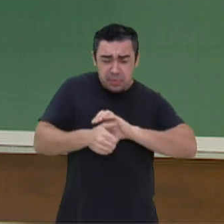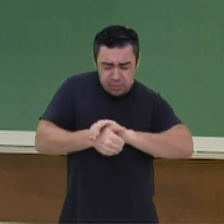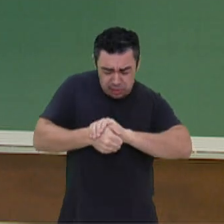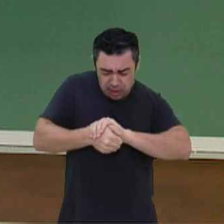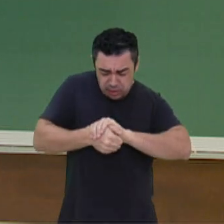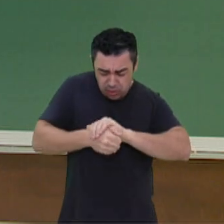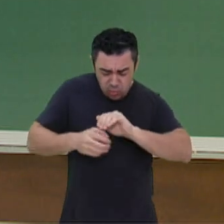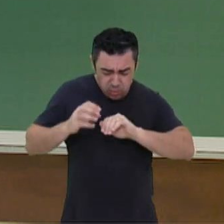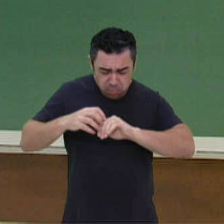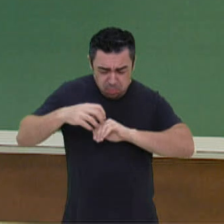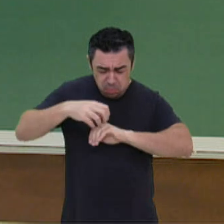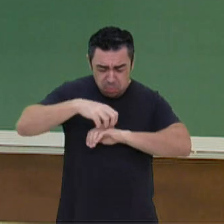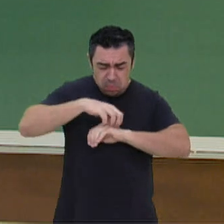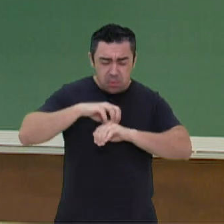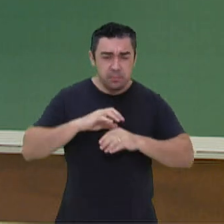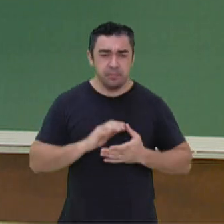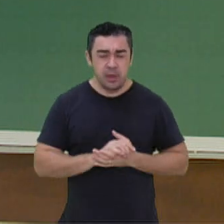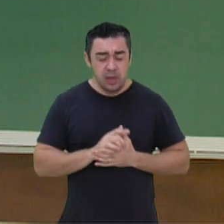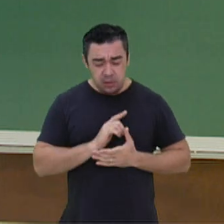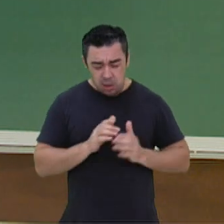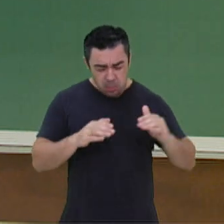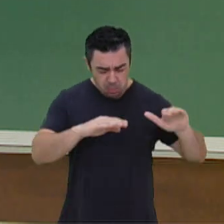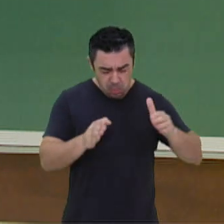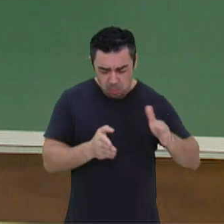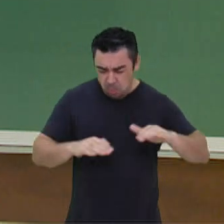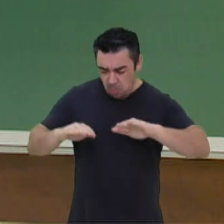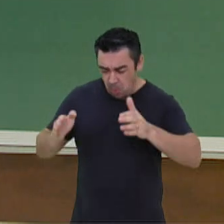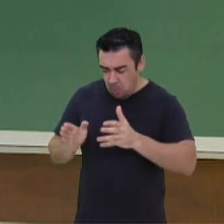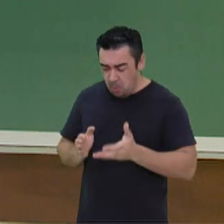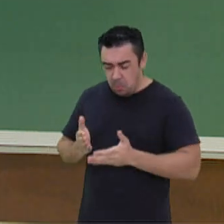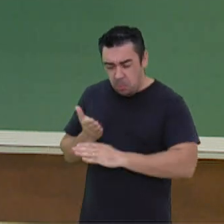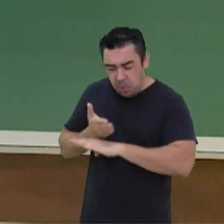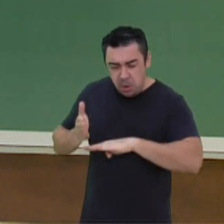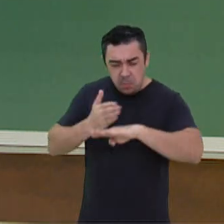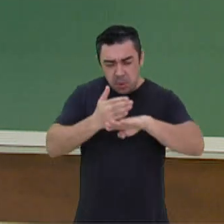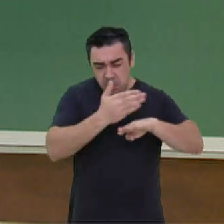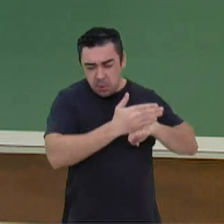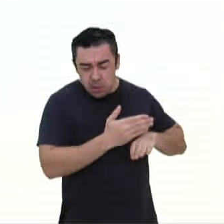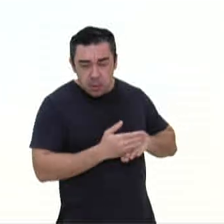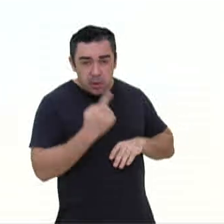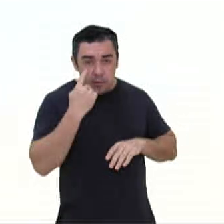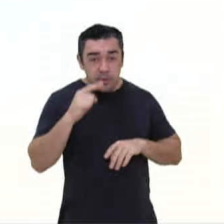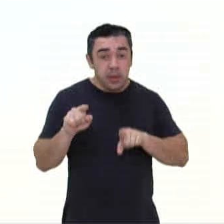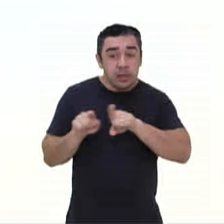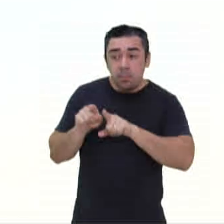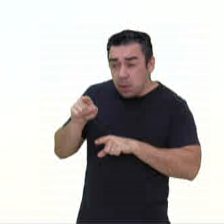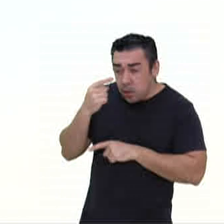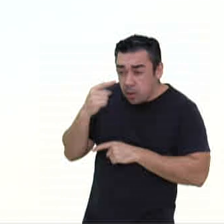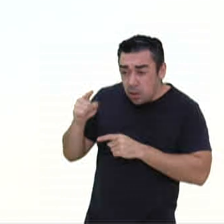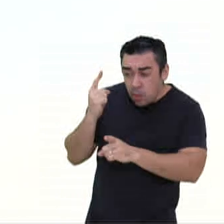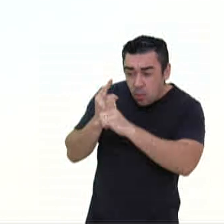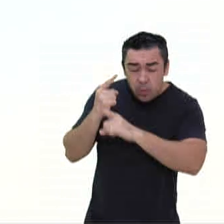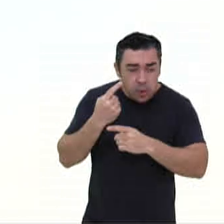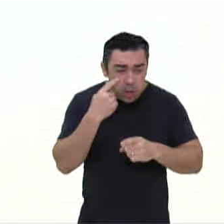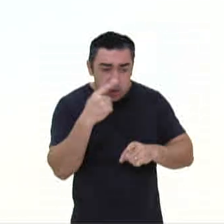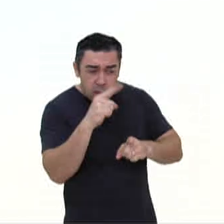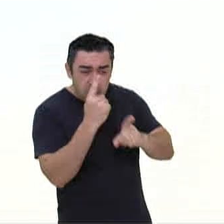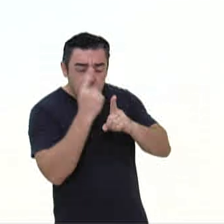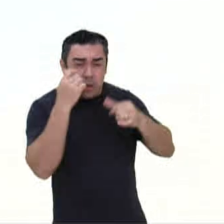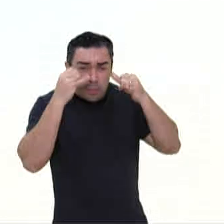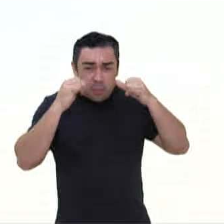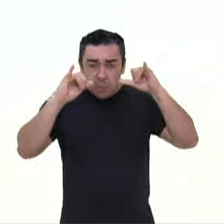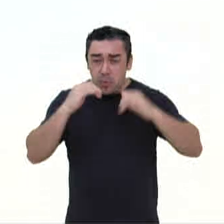monstruosa. Branqueavam aqui e ali os esqueletos do gado morto de